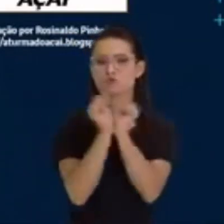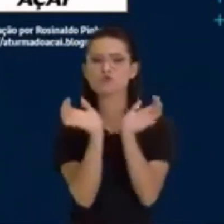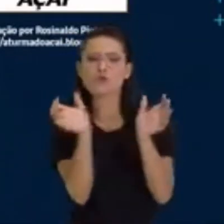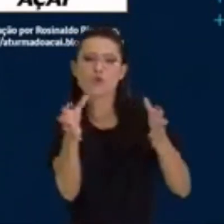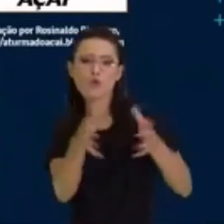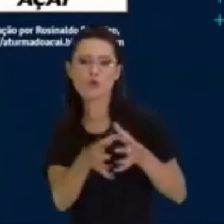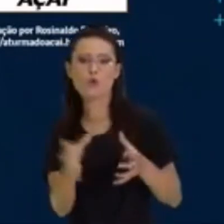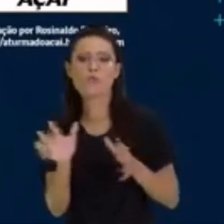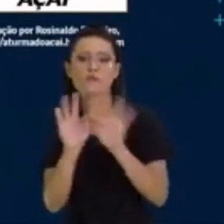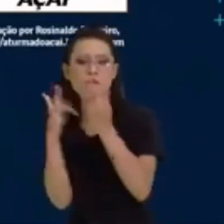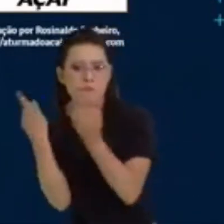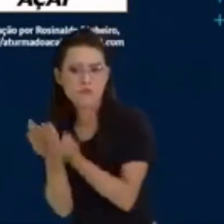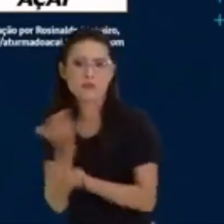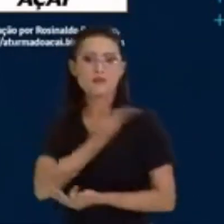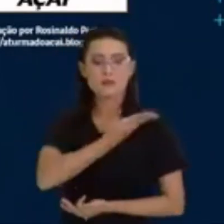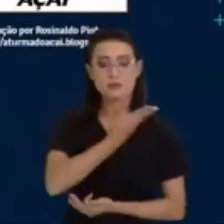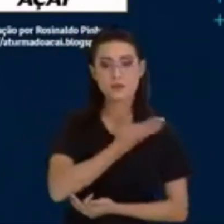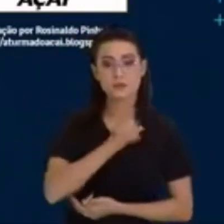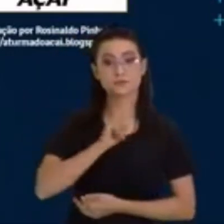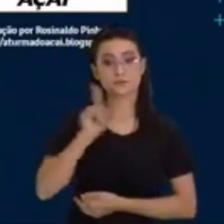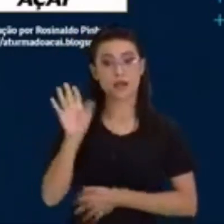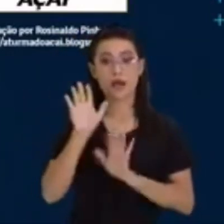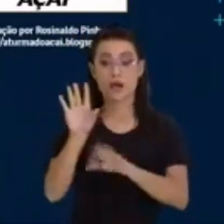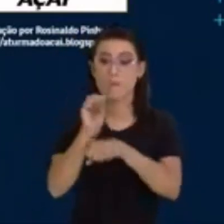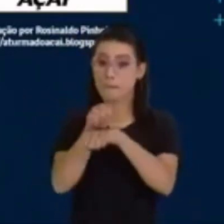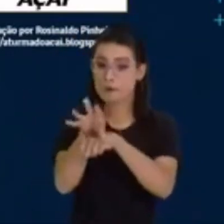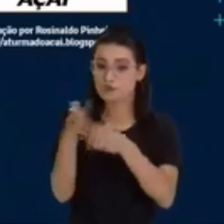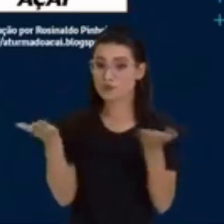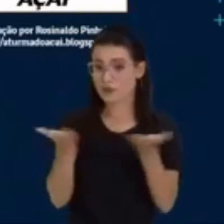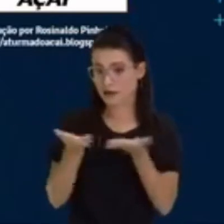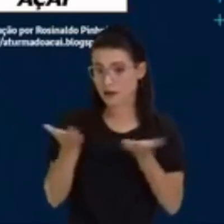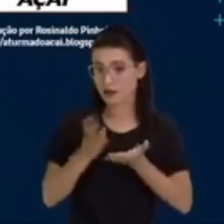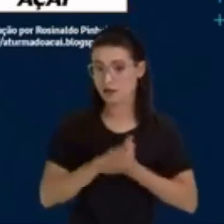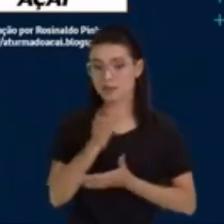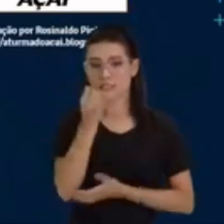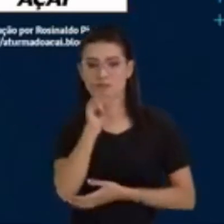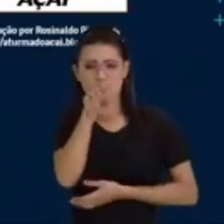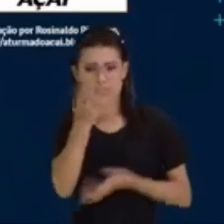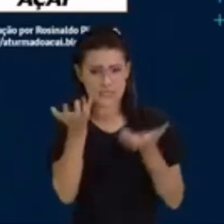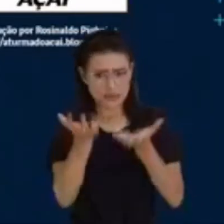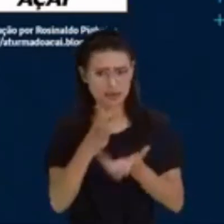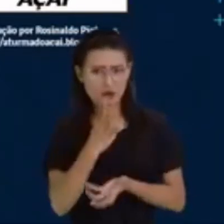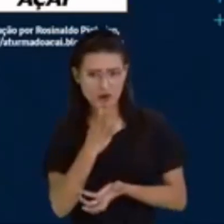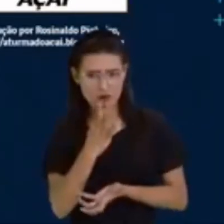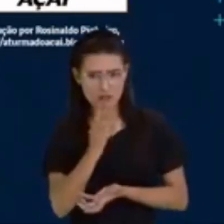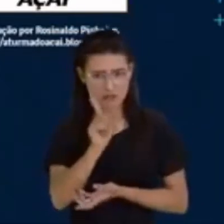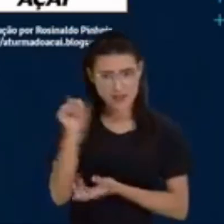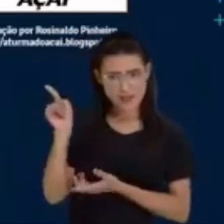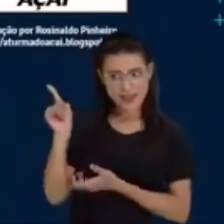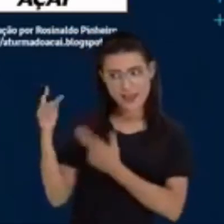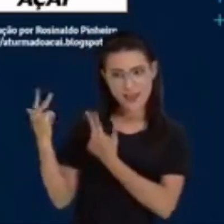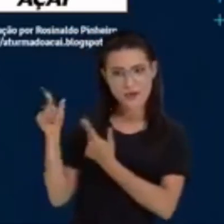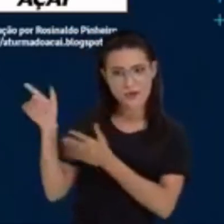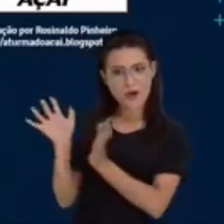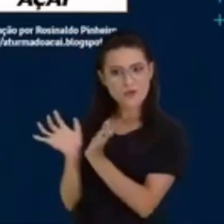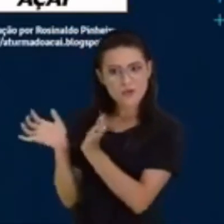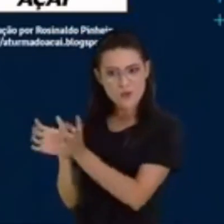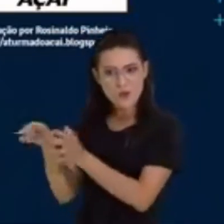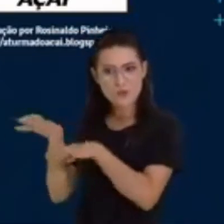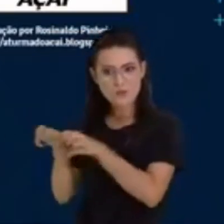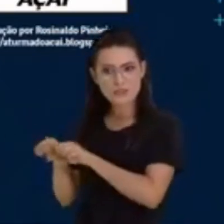Ah, e uma dica para vocês. Se você quiser conhecer outras tirinhas da Turma do Açaí, vá ao Facebook.